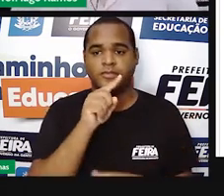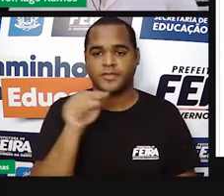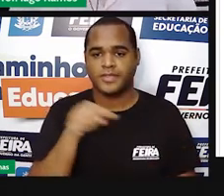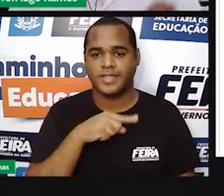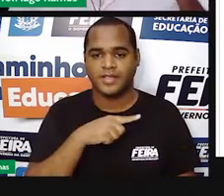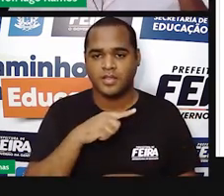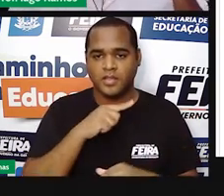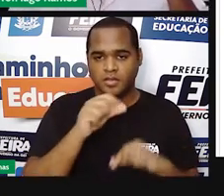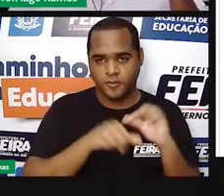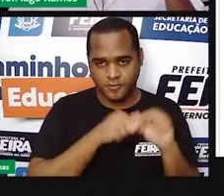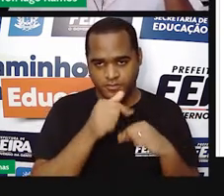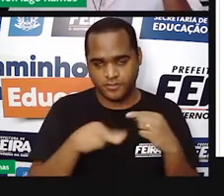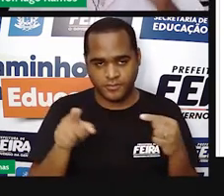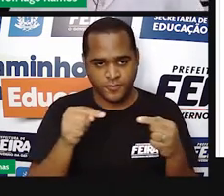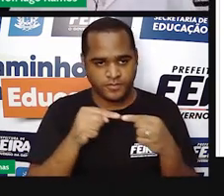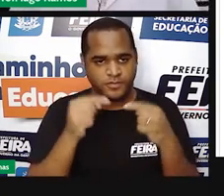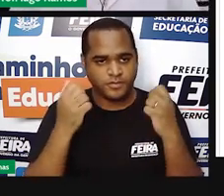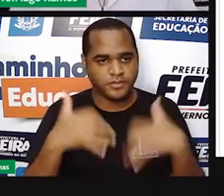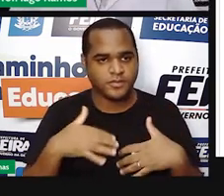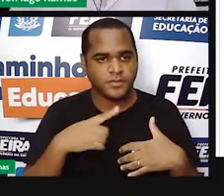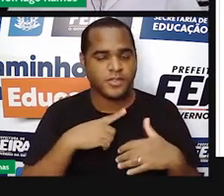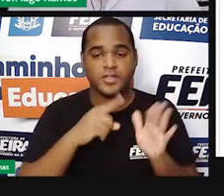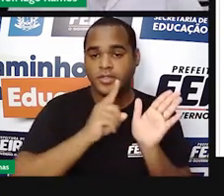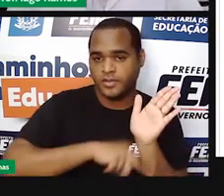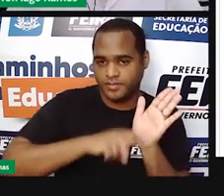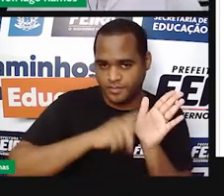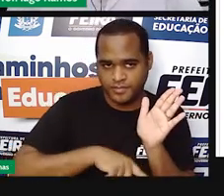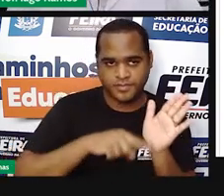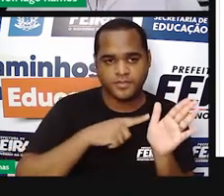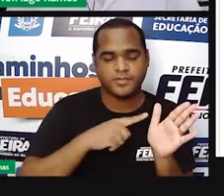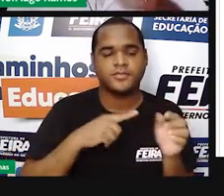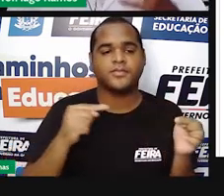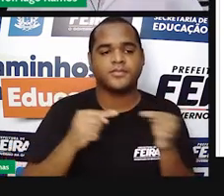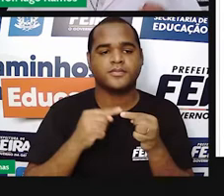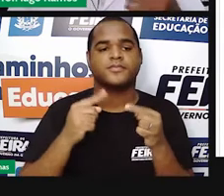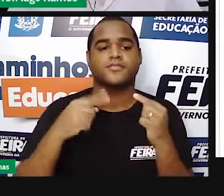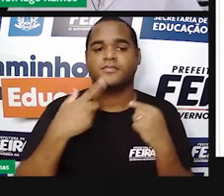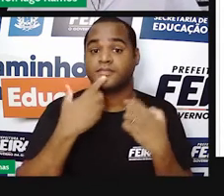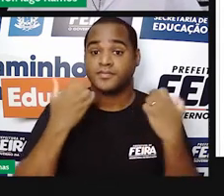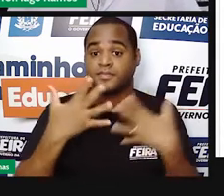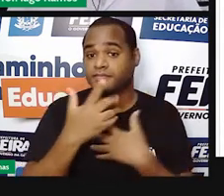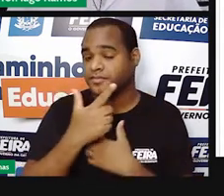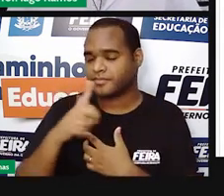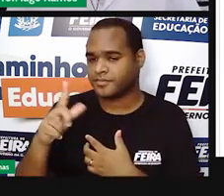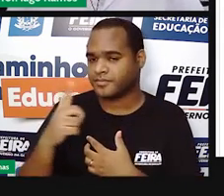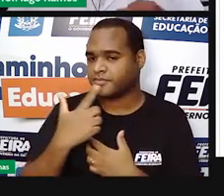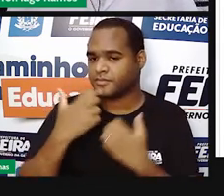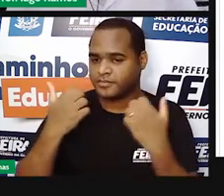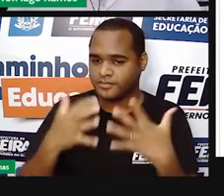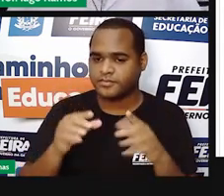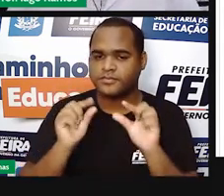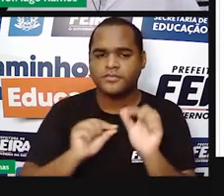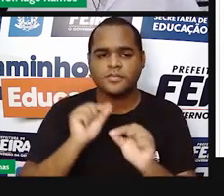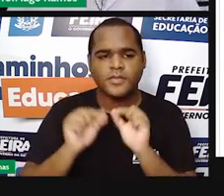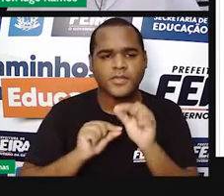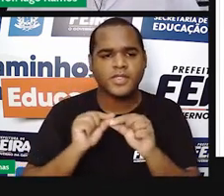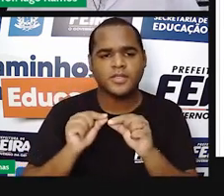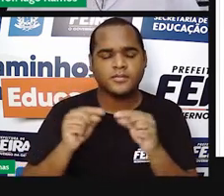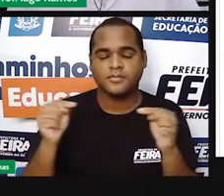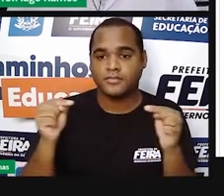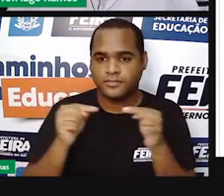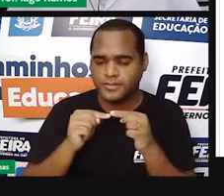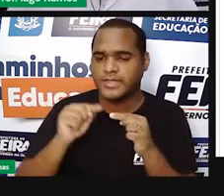negativos, aqueles que tem um sinalzinho de menos na frente, tá bom? É outra forma de representar os números